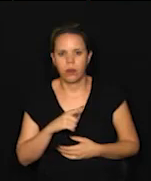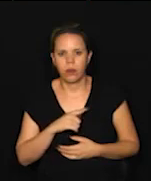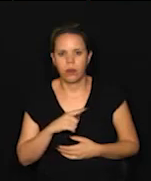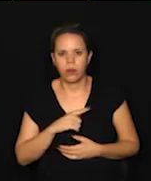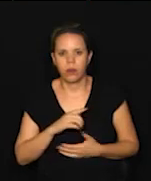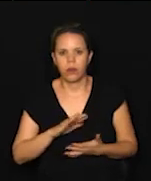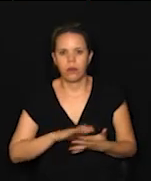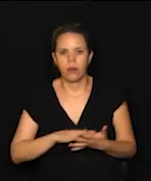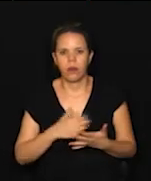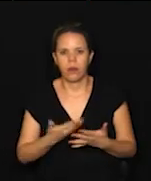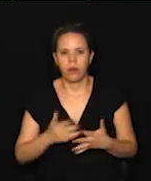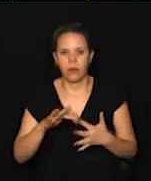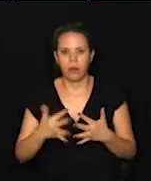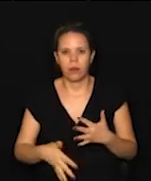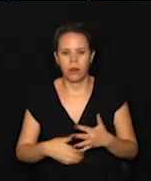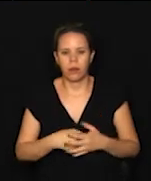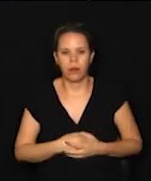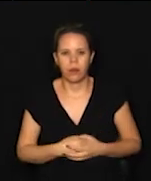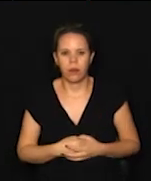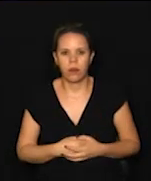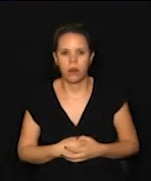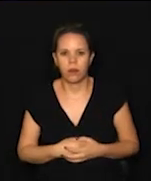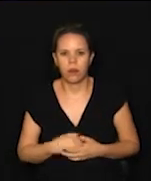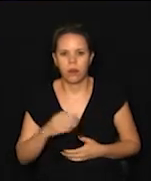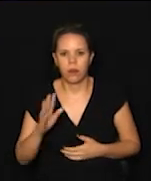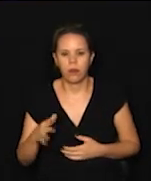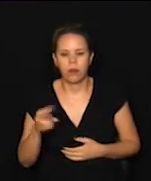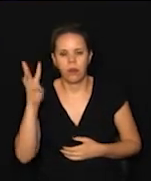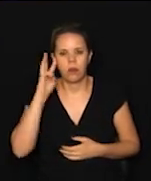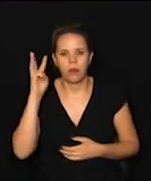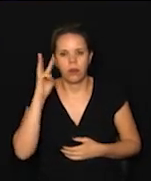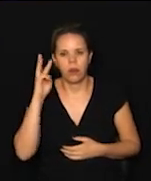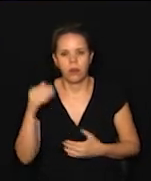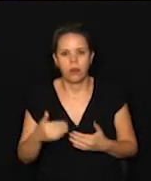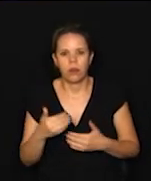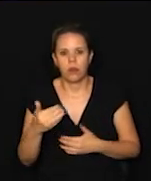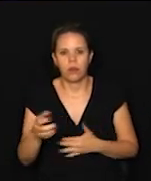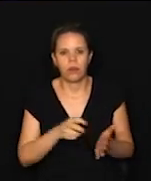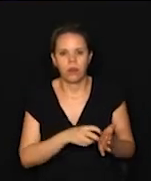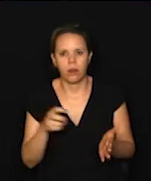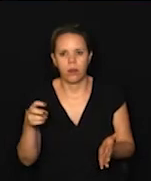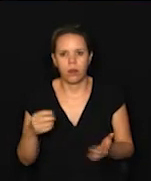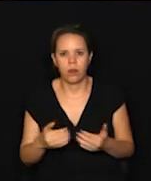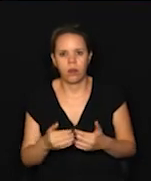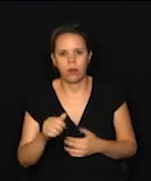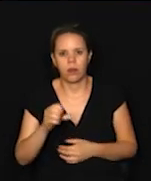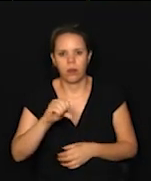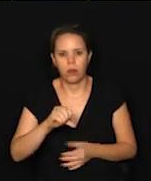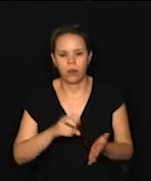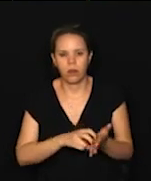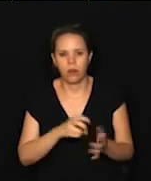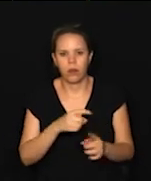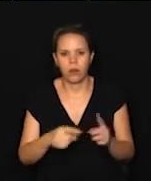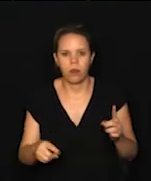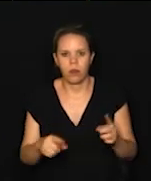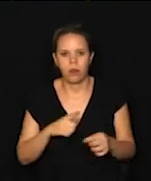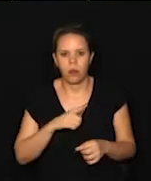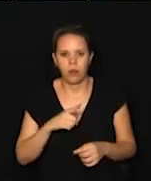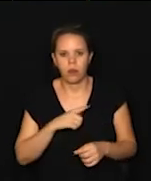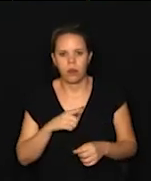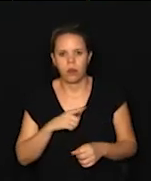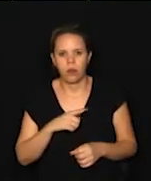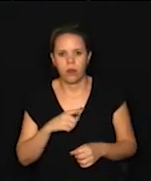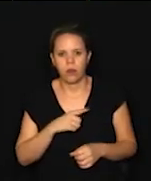interpretação em Libras. Já na terça-feira, logo de manhã, a partir das nove e meia, nós temos